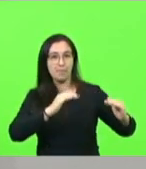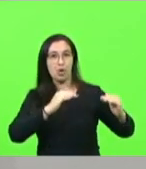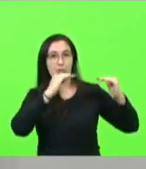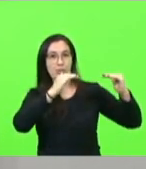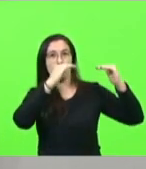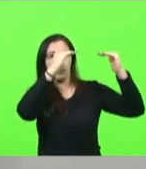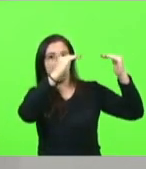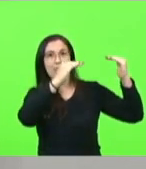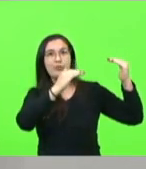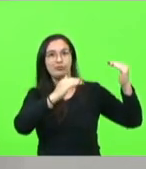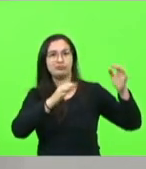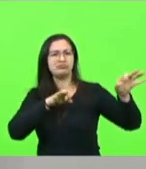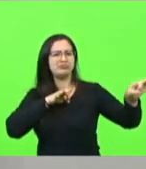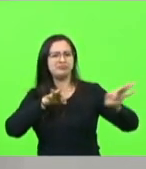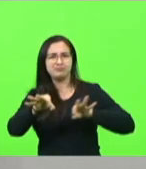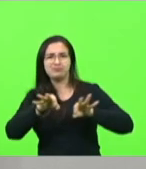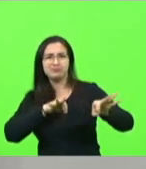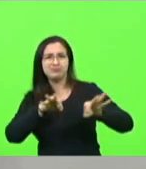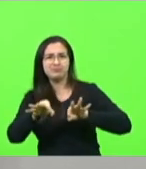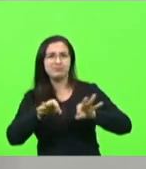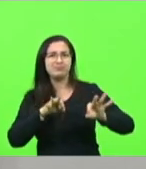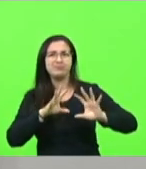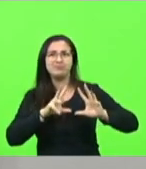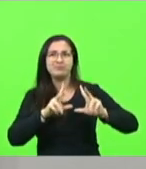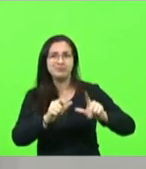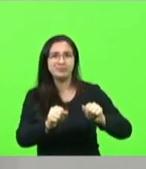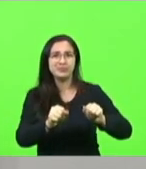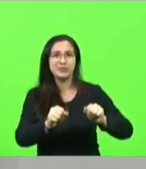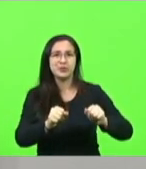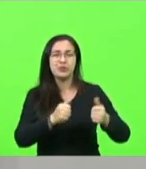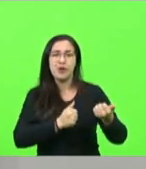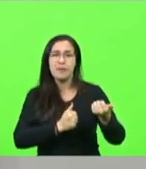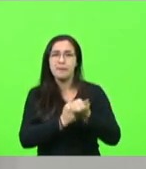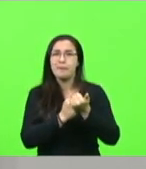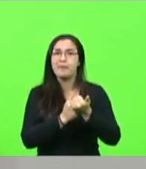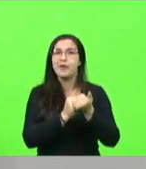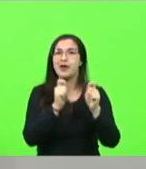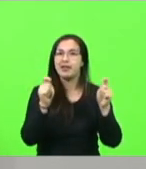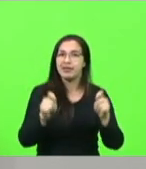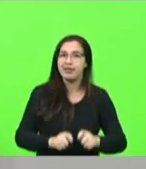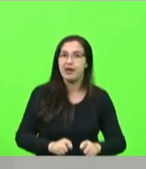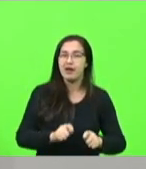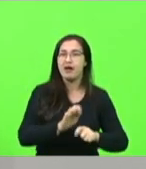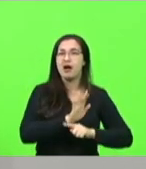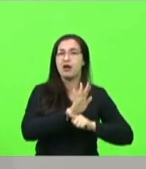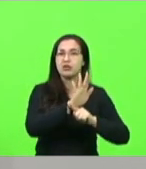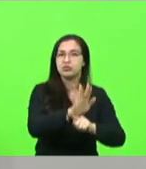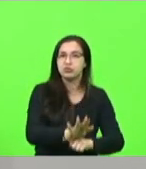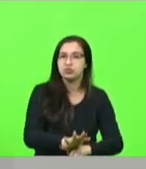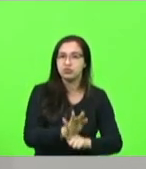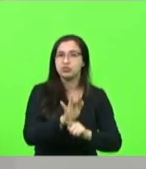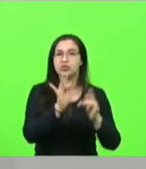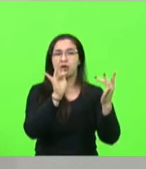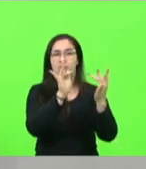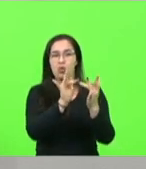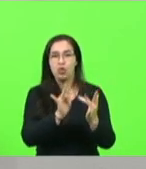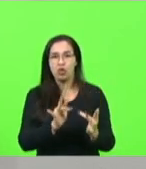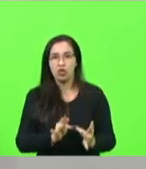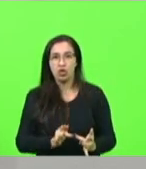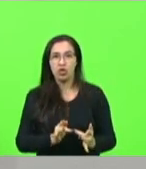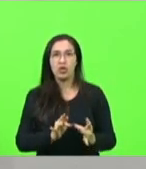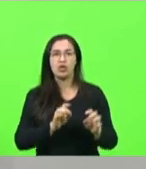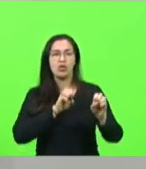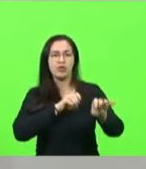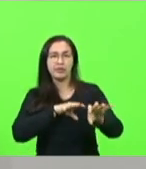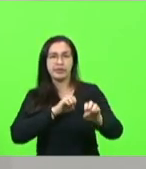especificamente preparados para apoiar, assessorar, qualificar os